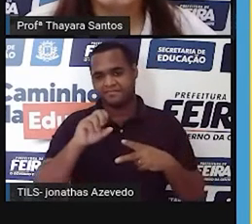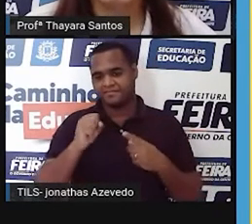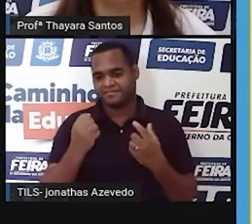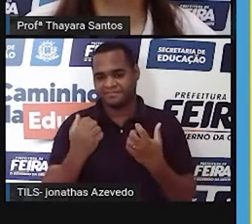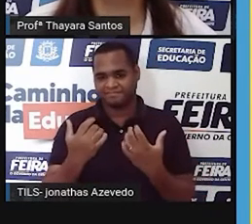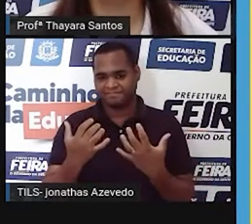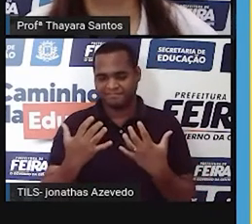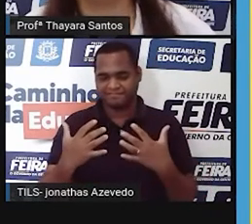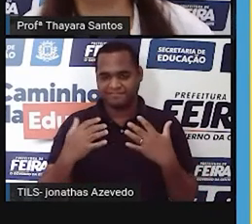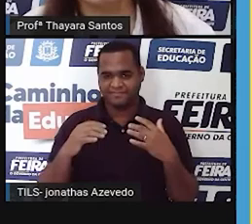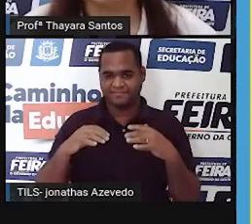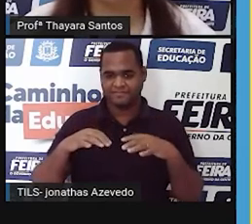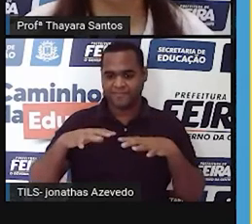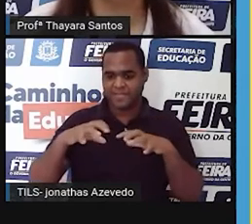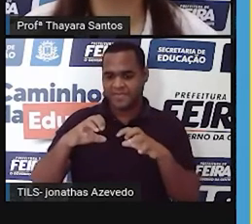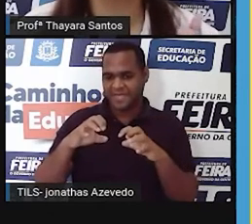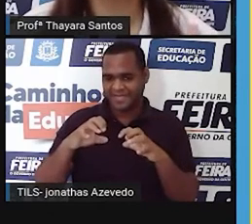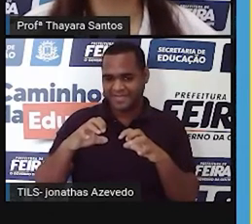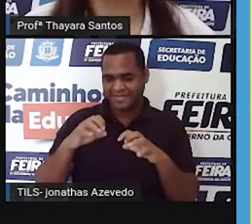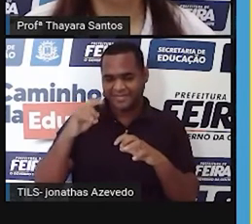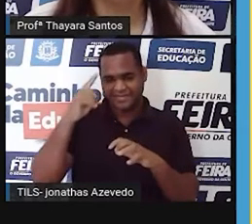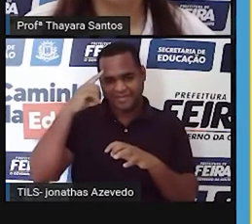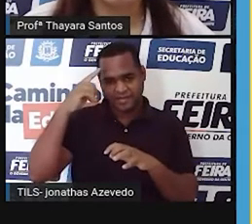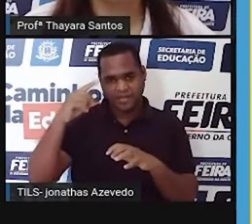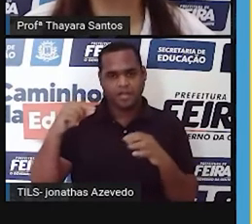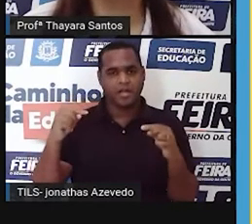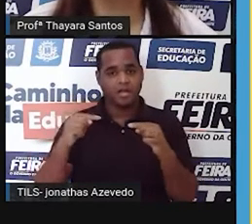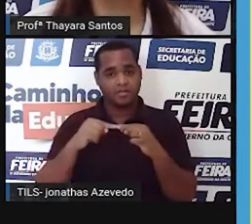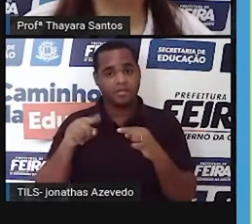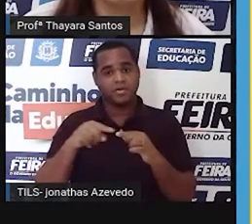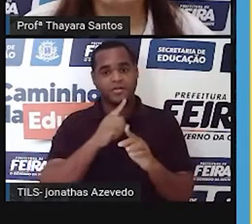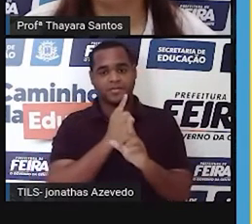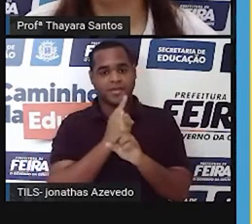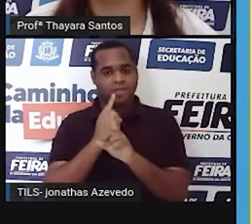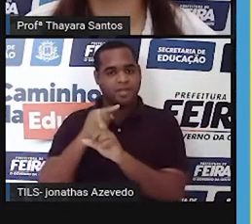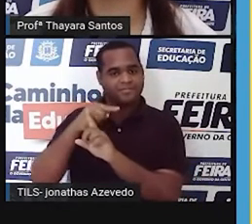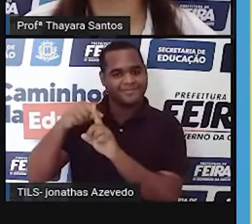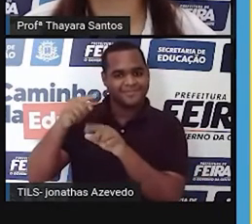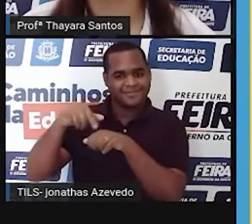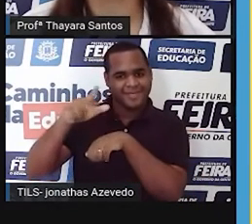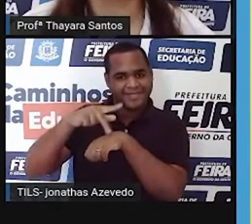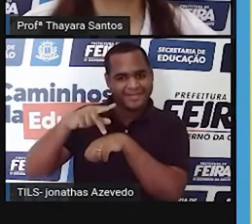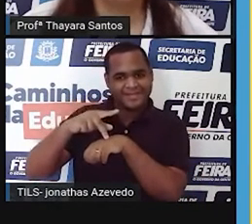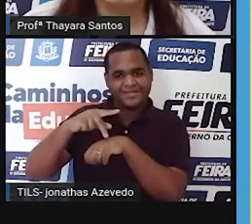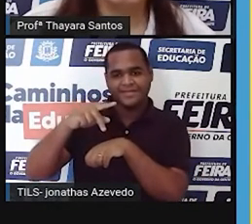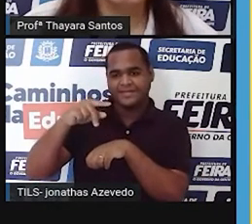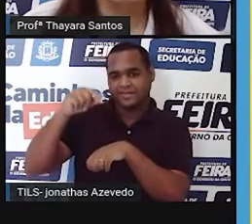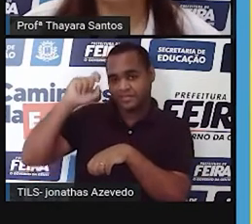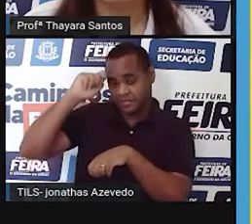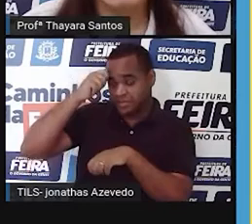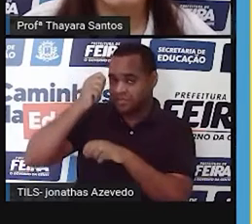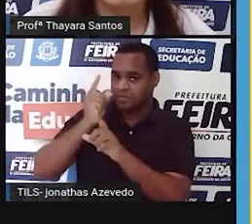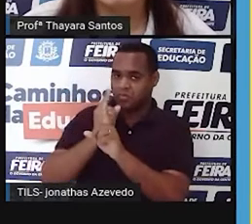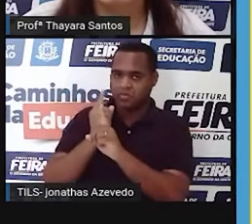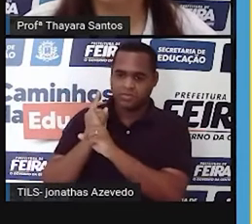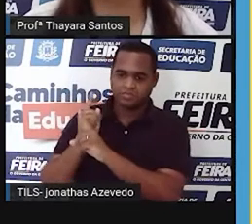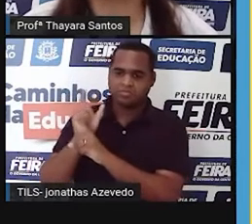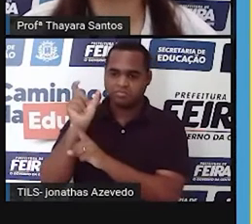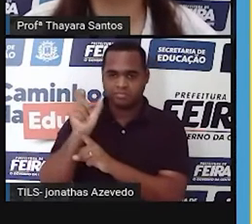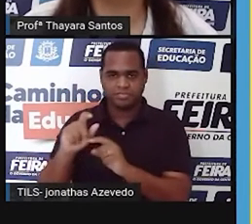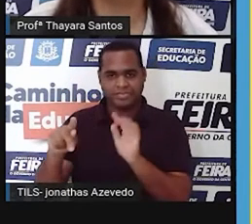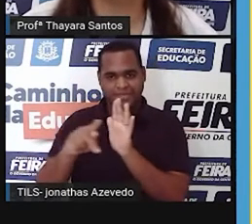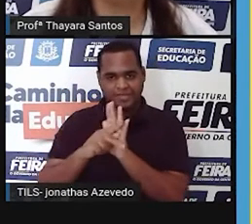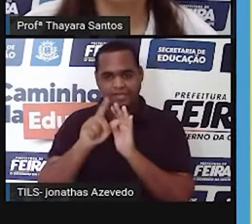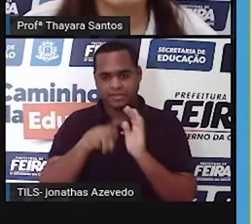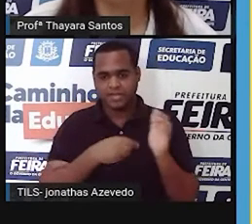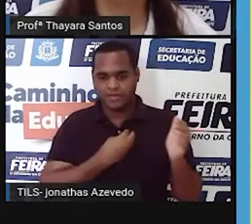savânica, que inclusive é parecida com a que a gente encontra lá no continente africano. Claro que aqui a gente tem algumas características bem